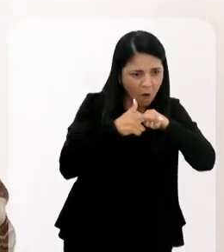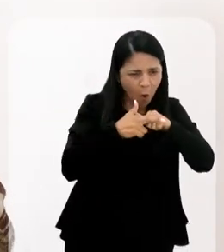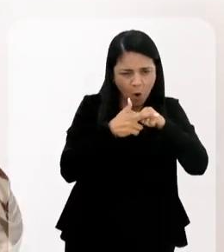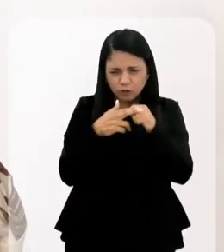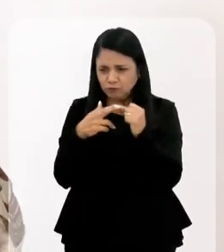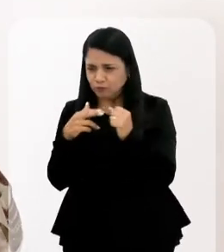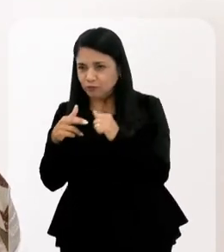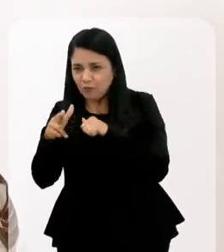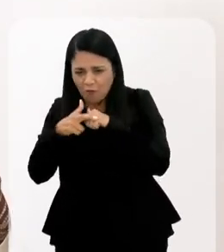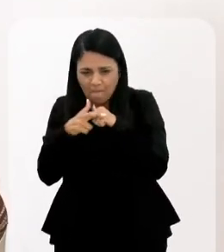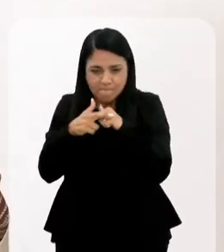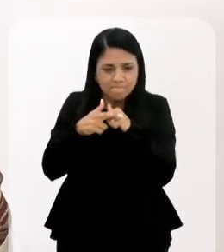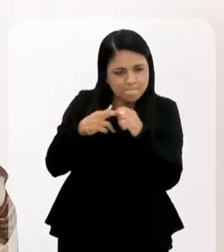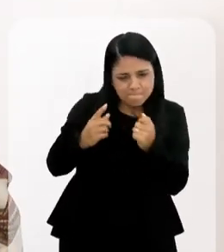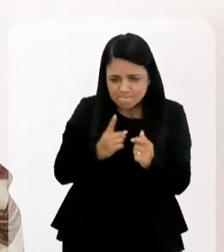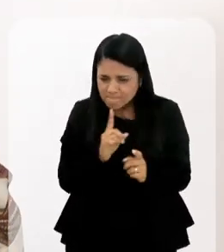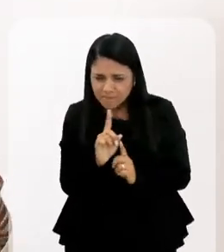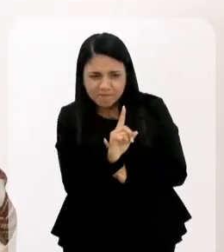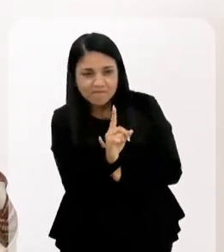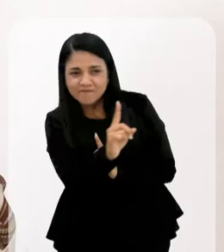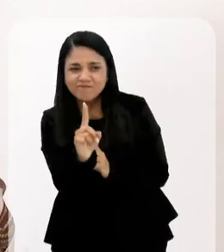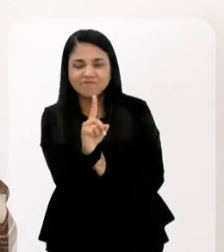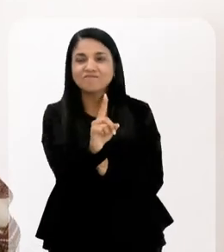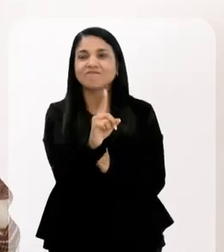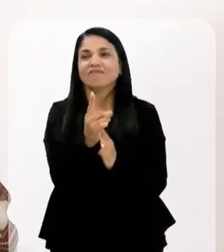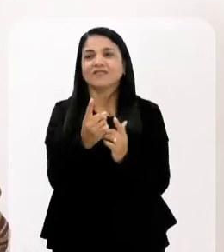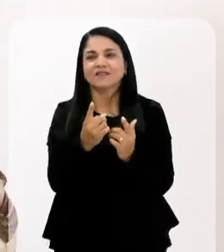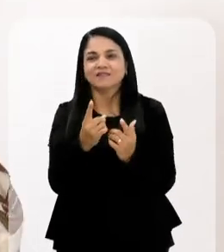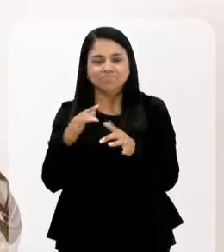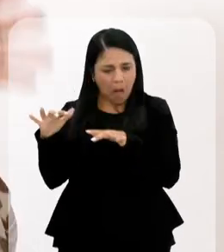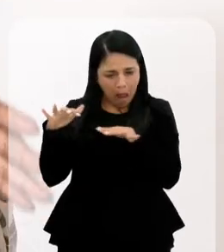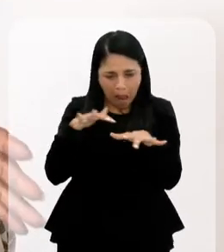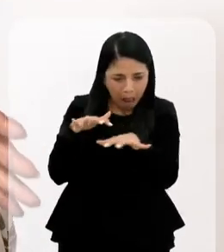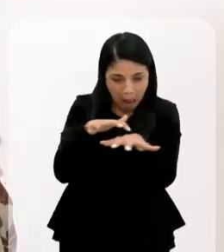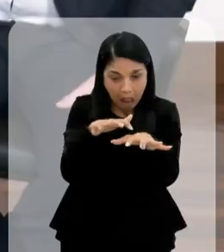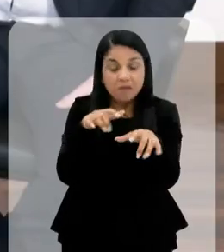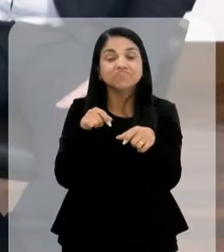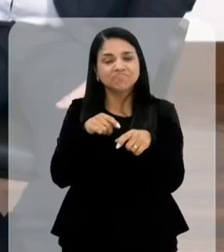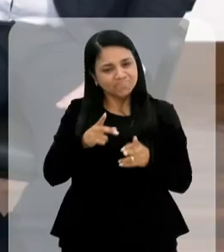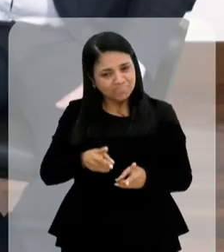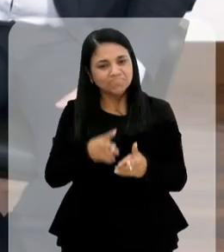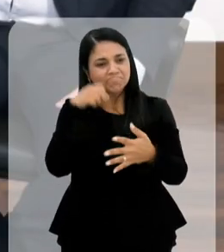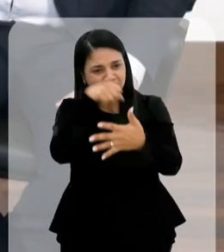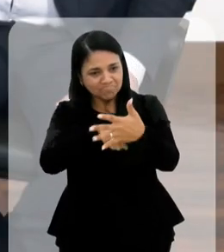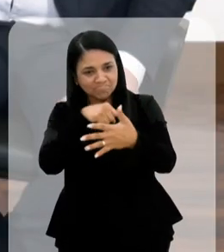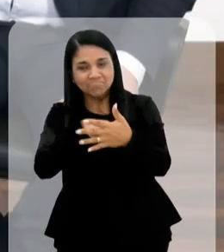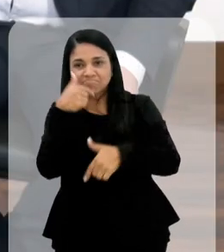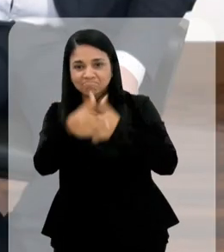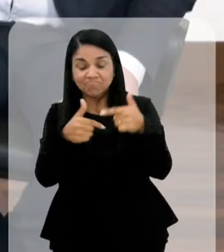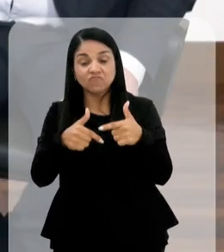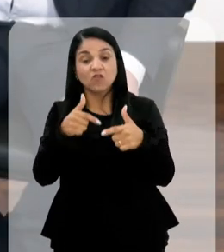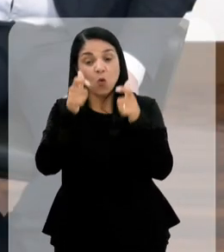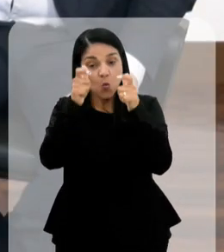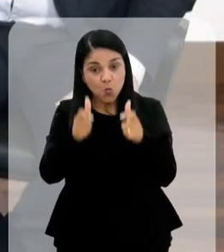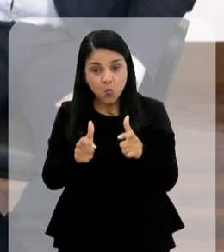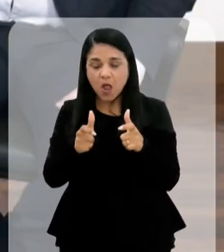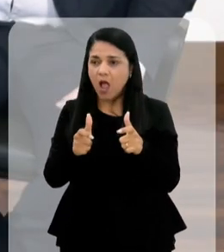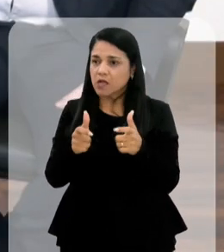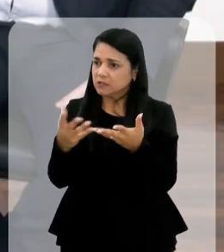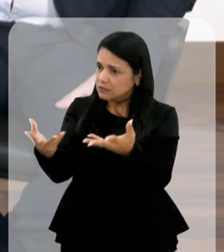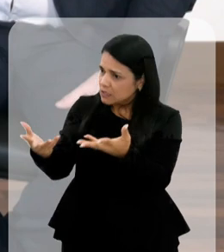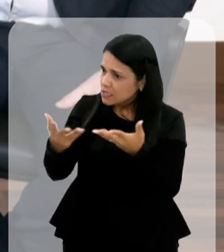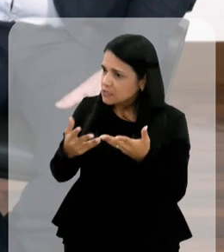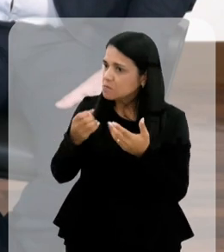quando eu olhei, estava ele lá, espremido, apertado, mas estava ali. Que eu acho que foi um lugar que